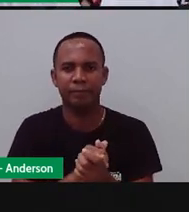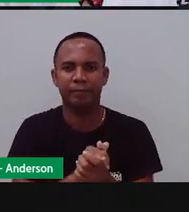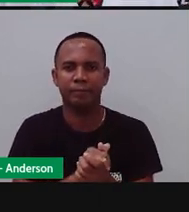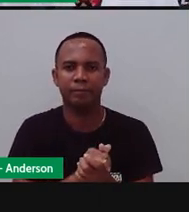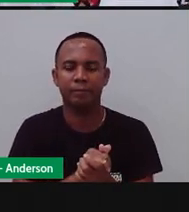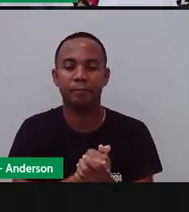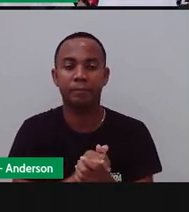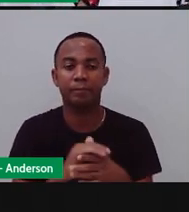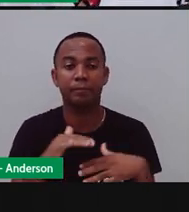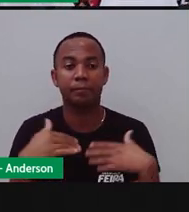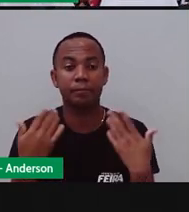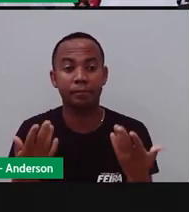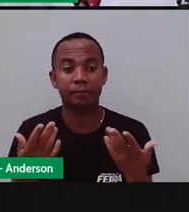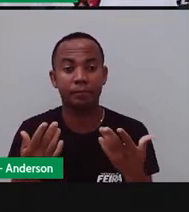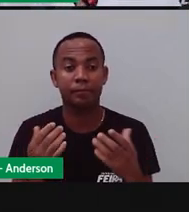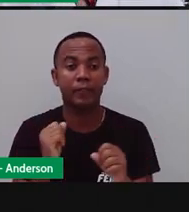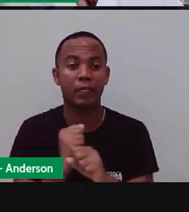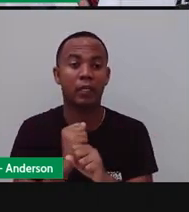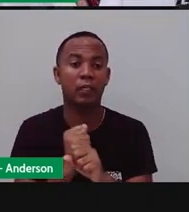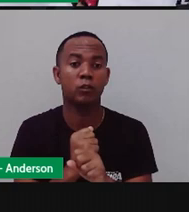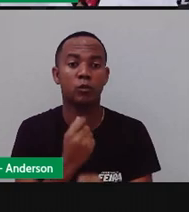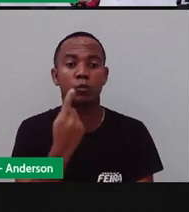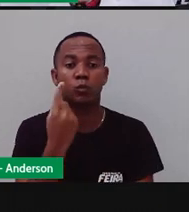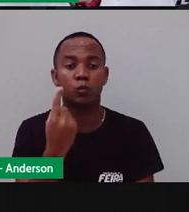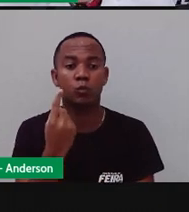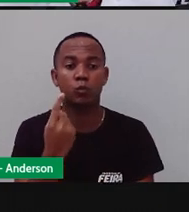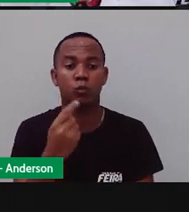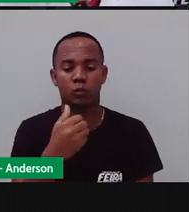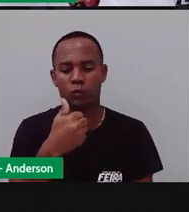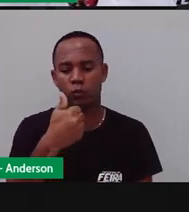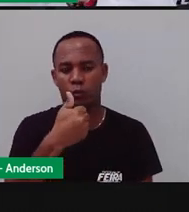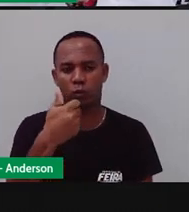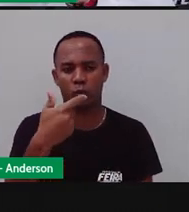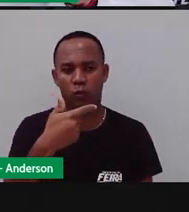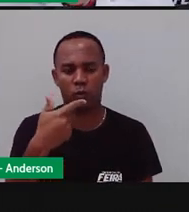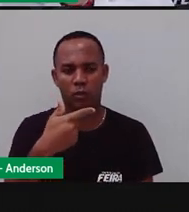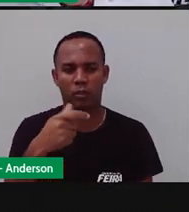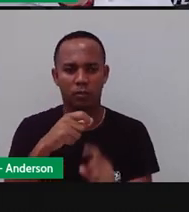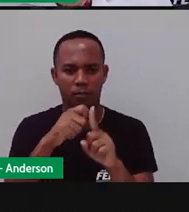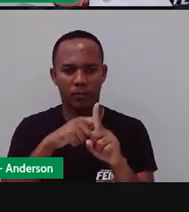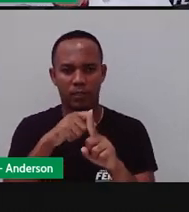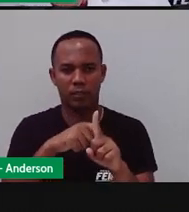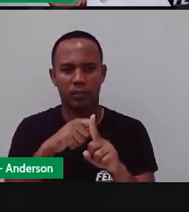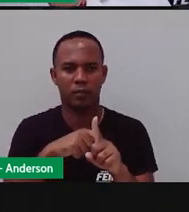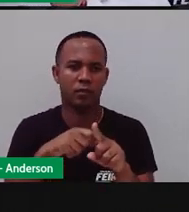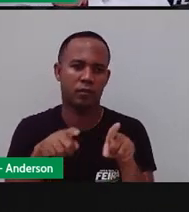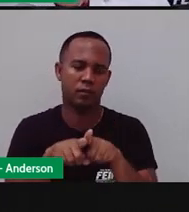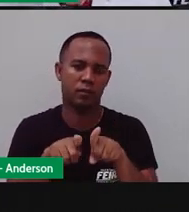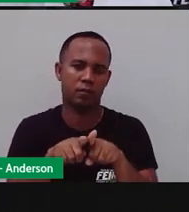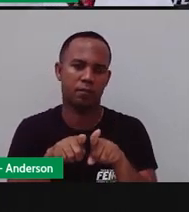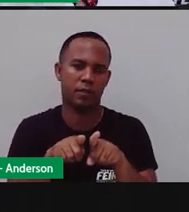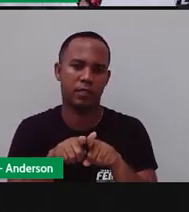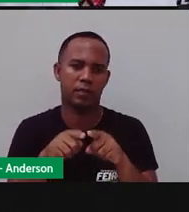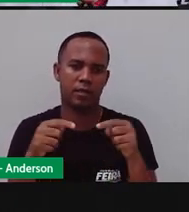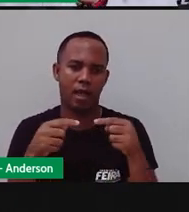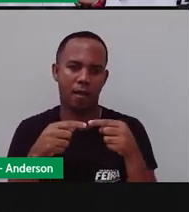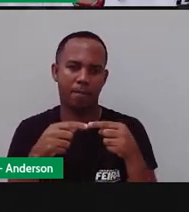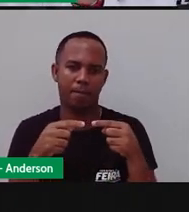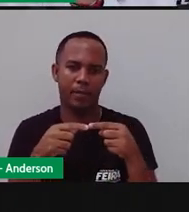E um ano, que são o quê? Doze meses ou 365 dias, né?